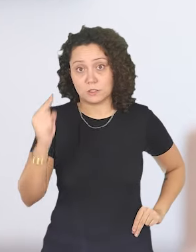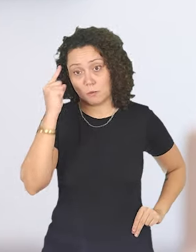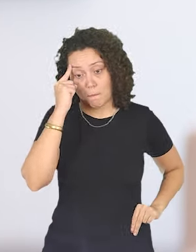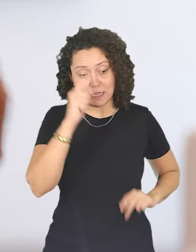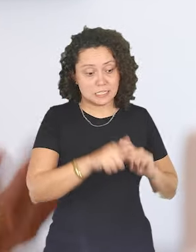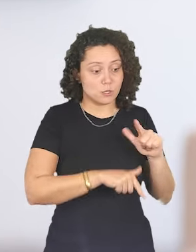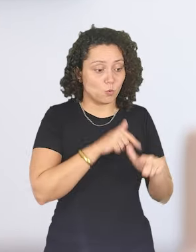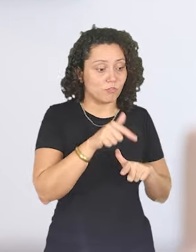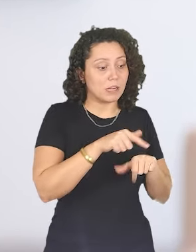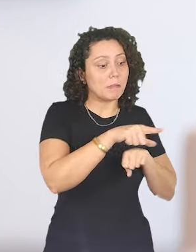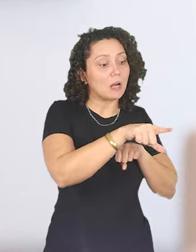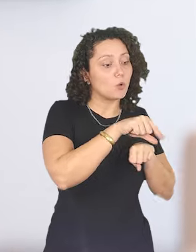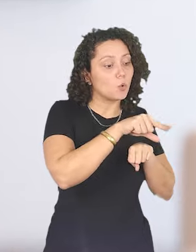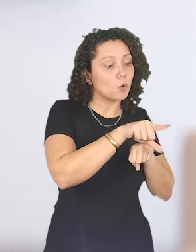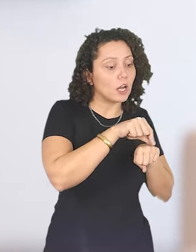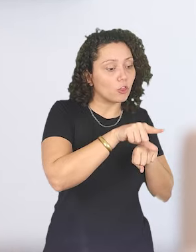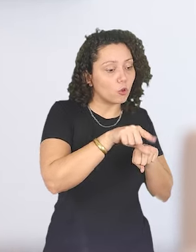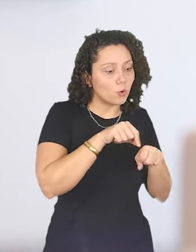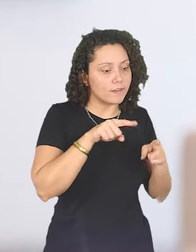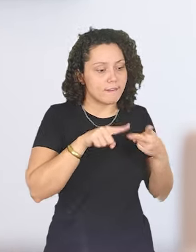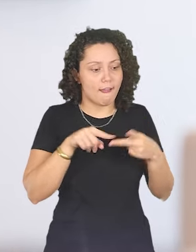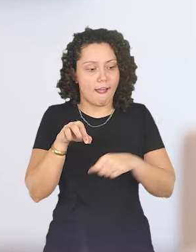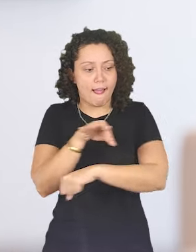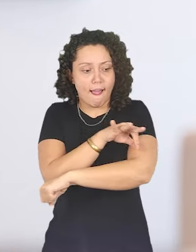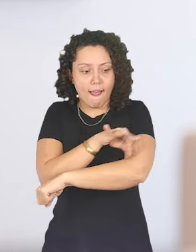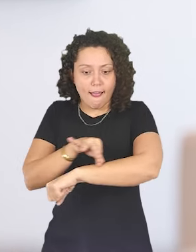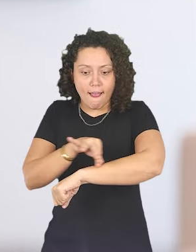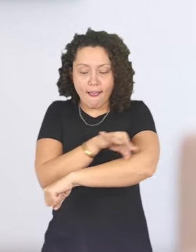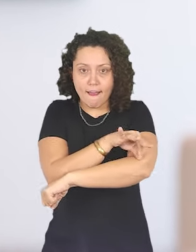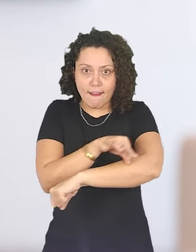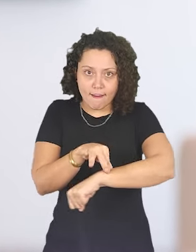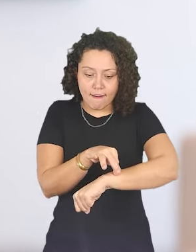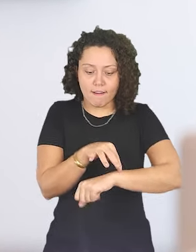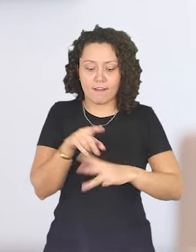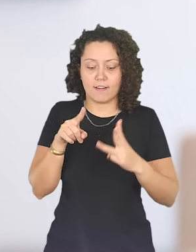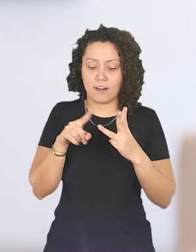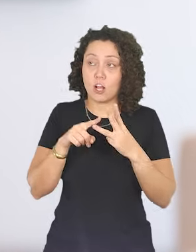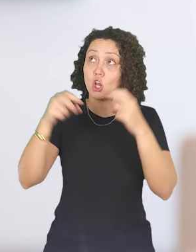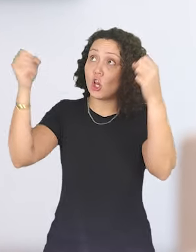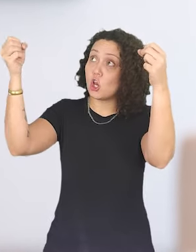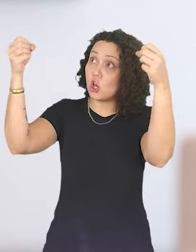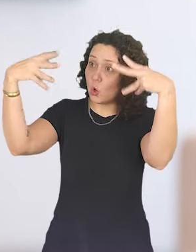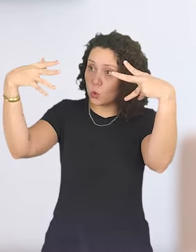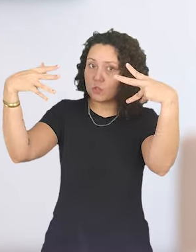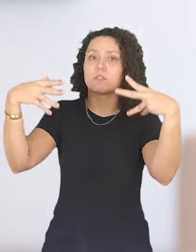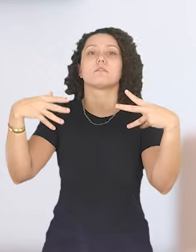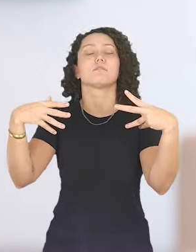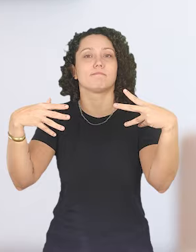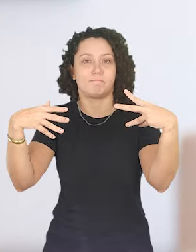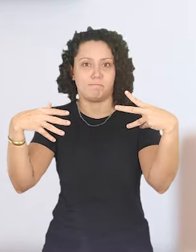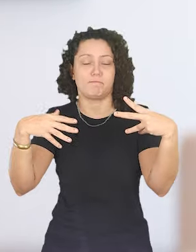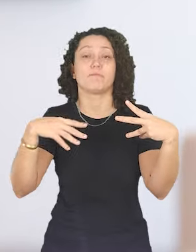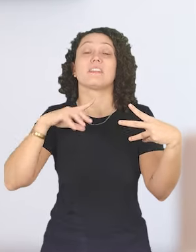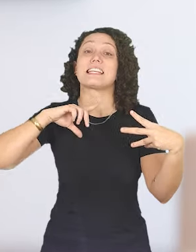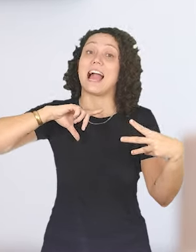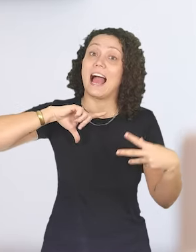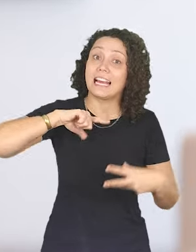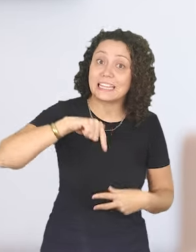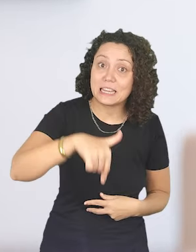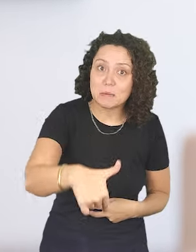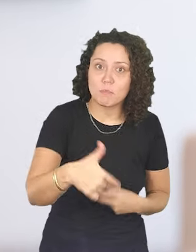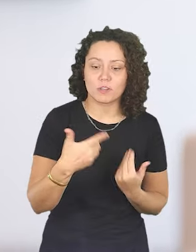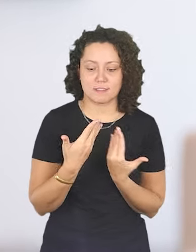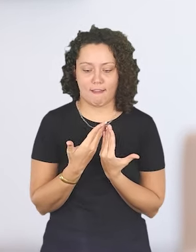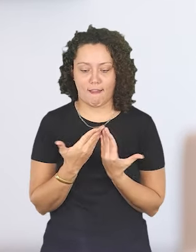não só o trabalho da curadoria, como o trabalho do arquiteto, o trabalho do iluminador, né? E